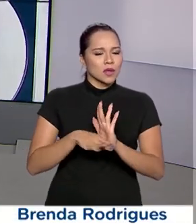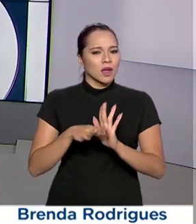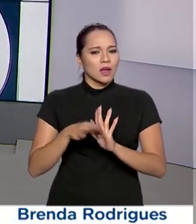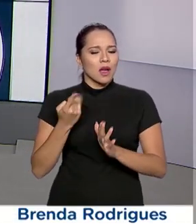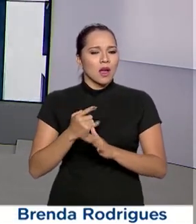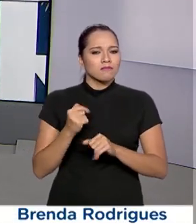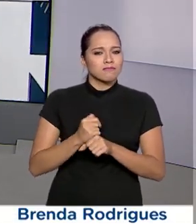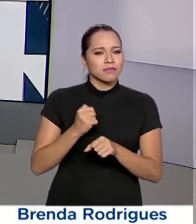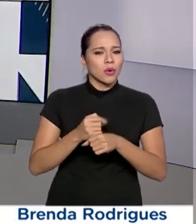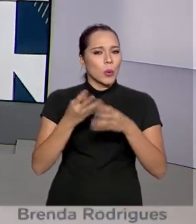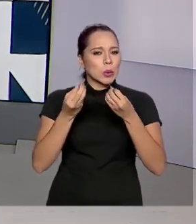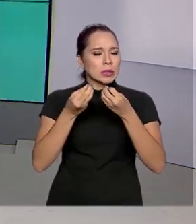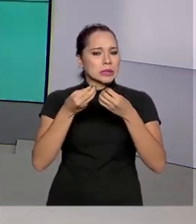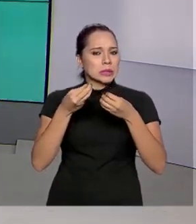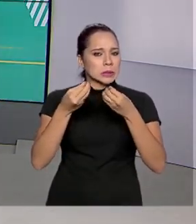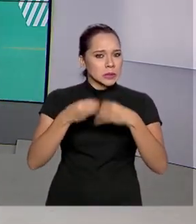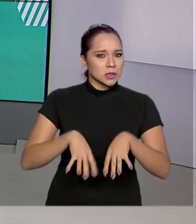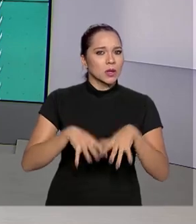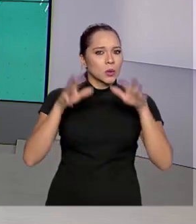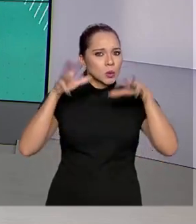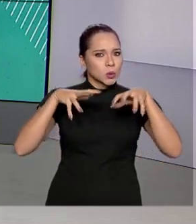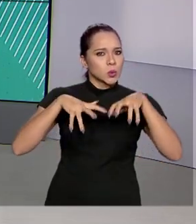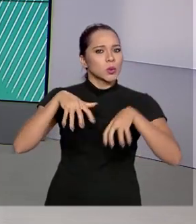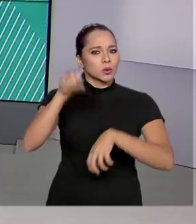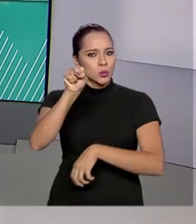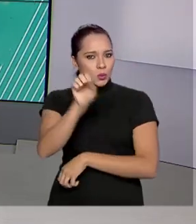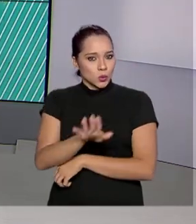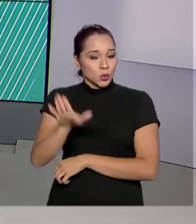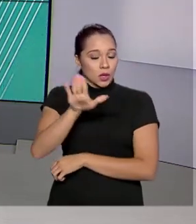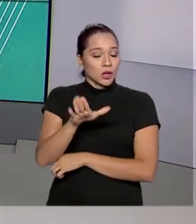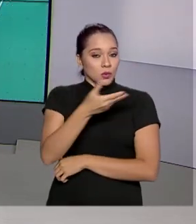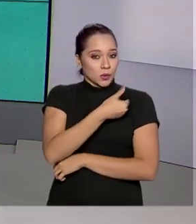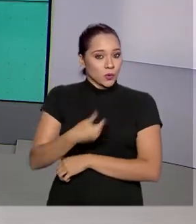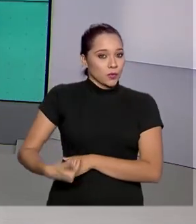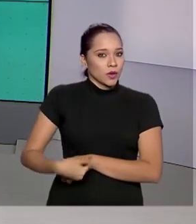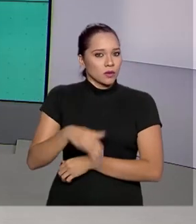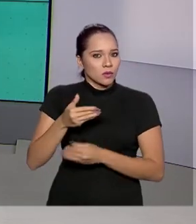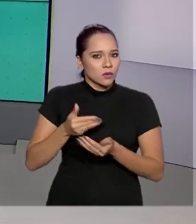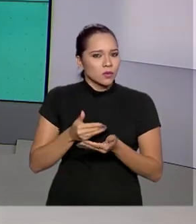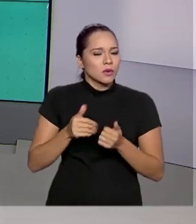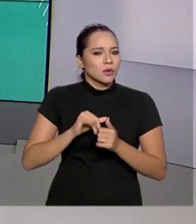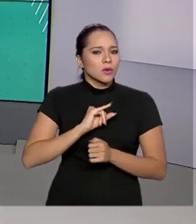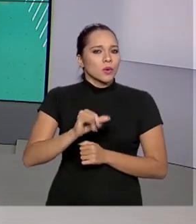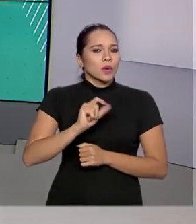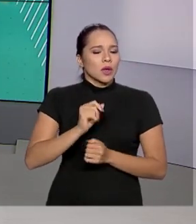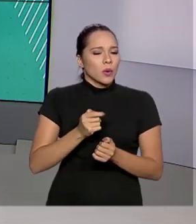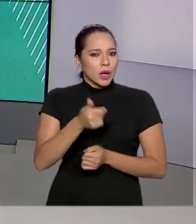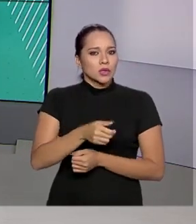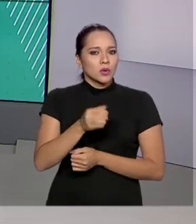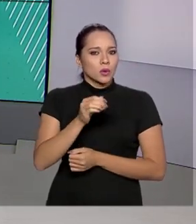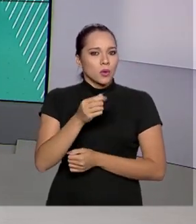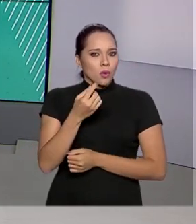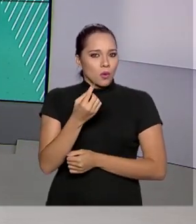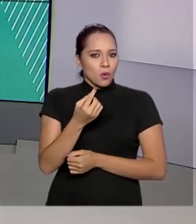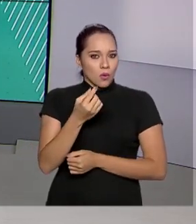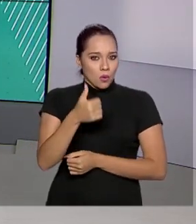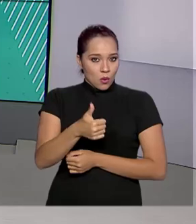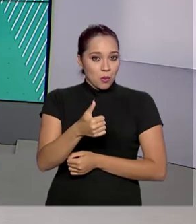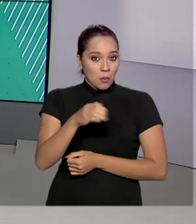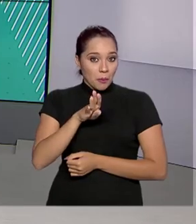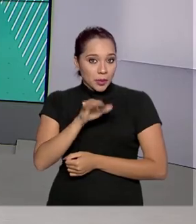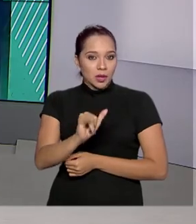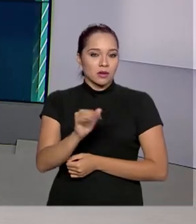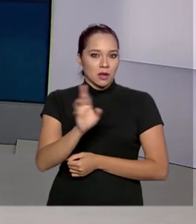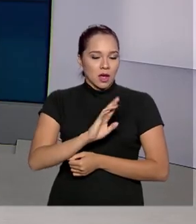provocados pelas chuvas no sudeste. O governo federal anunciou quase um bilhão de reais de auxílio emergencial ao Espírito